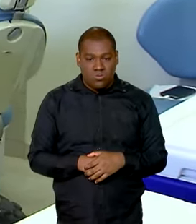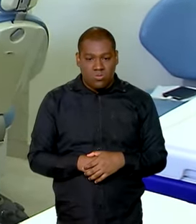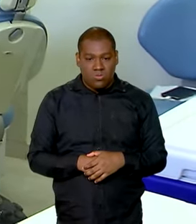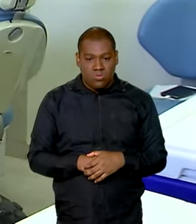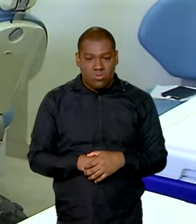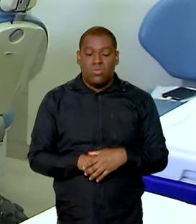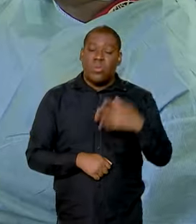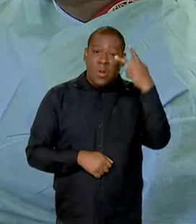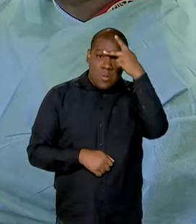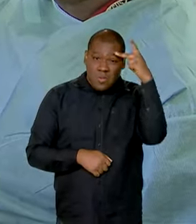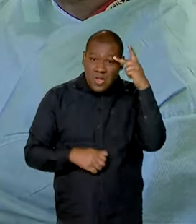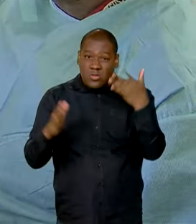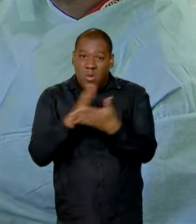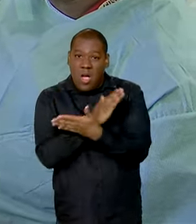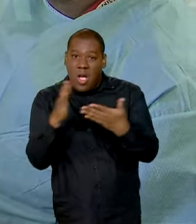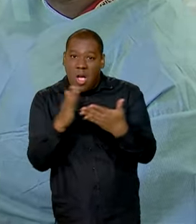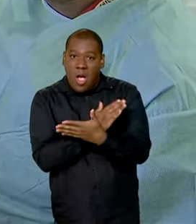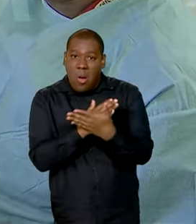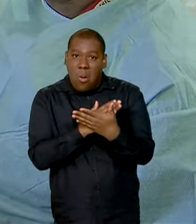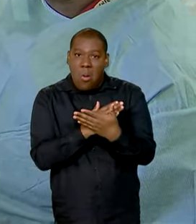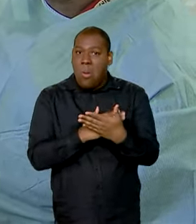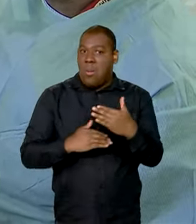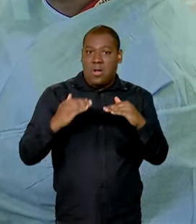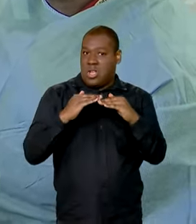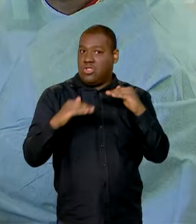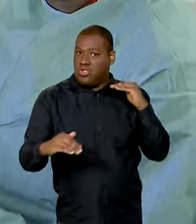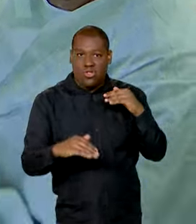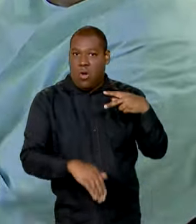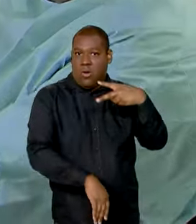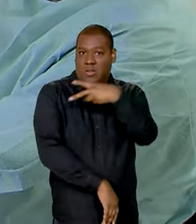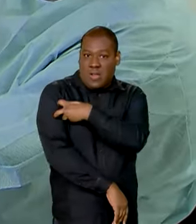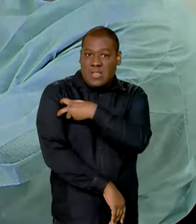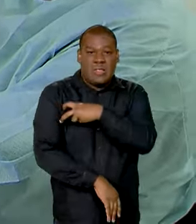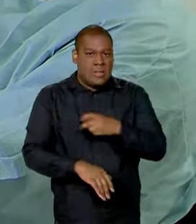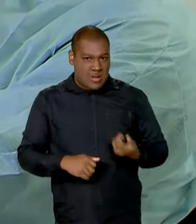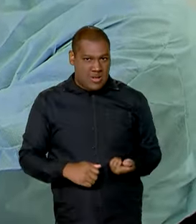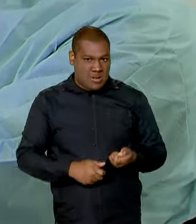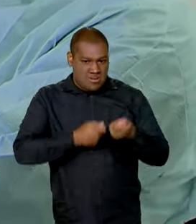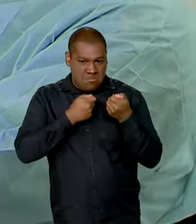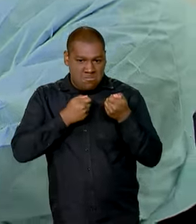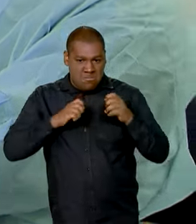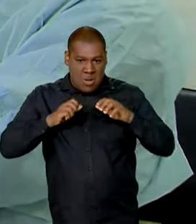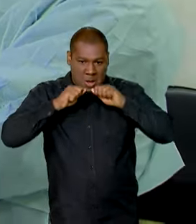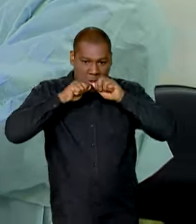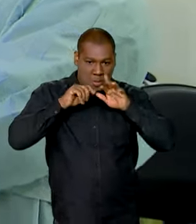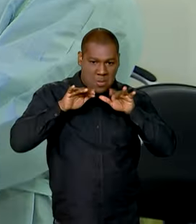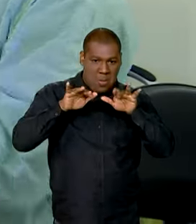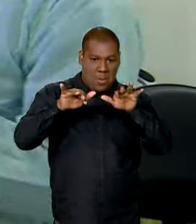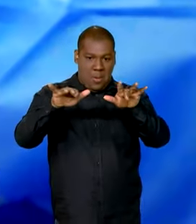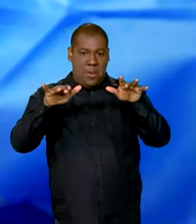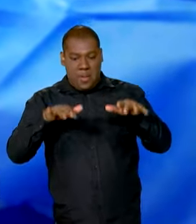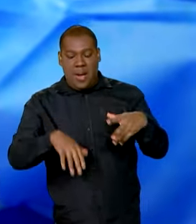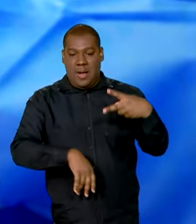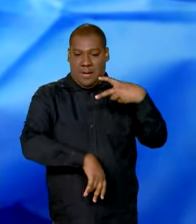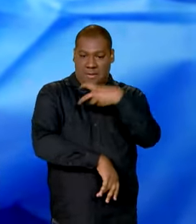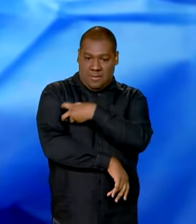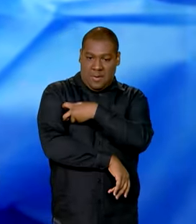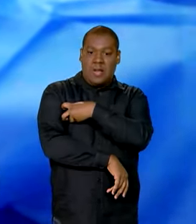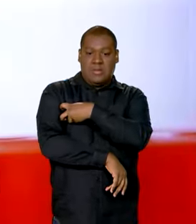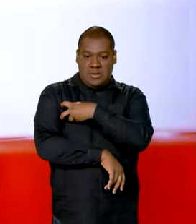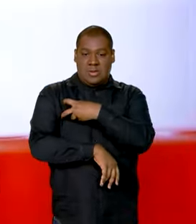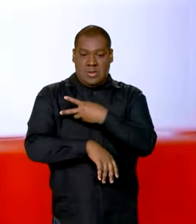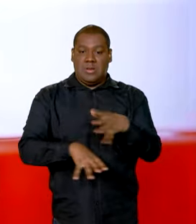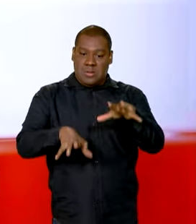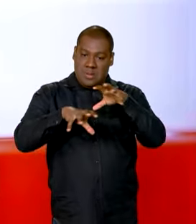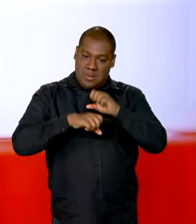antivacina para instigar medo e desconfiança quanto à segurança dos imunizantes. Este conceito